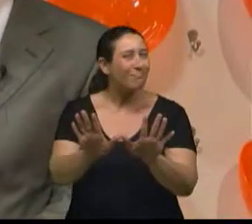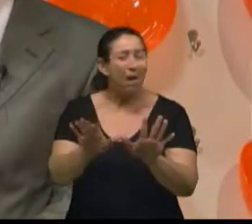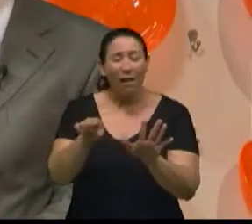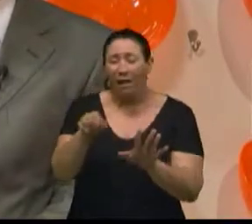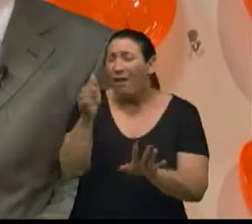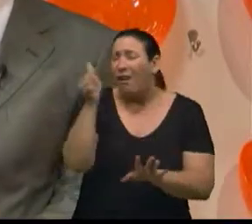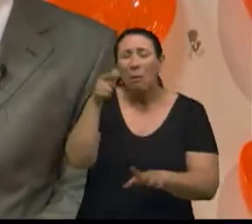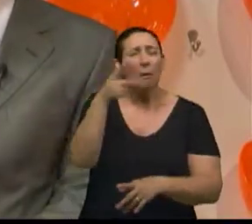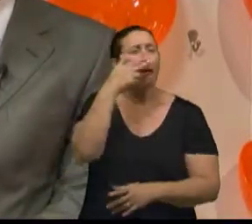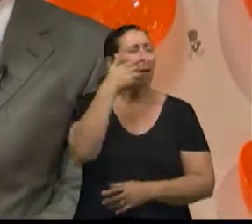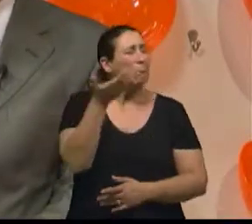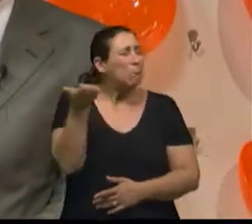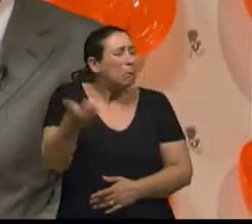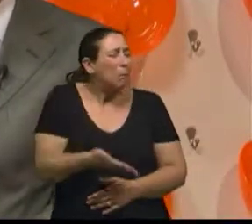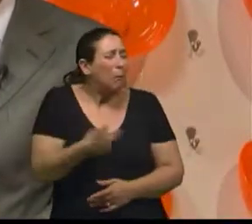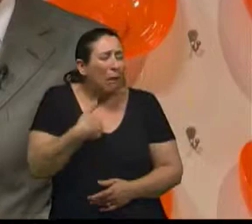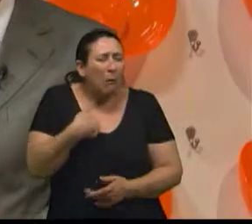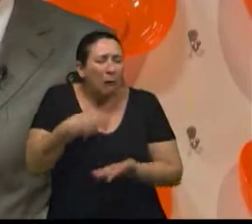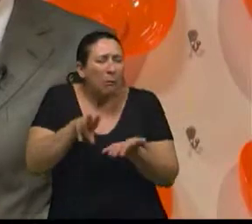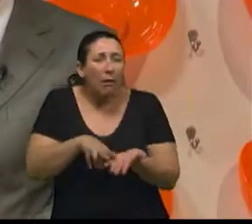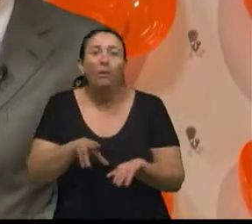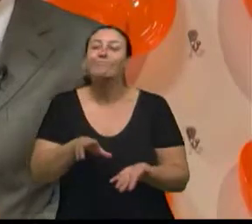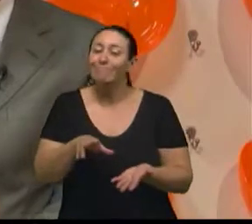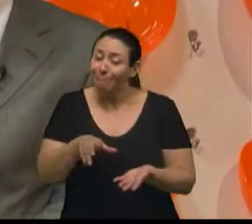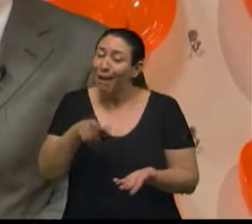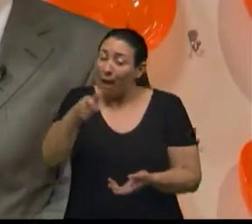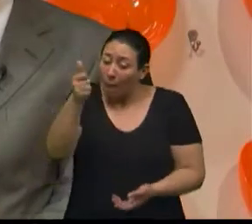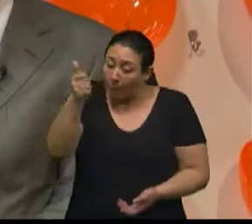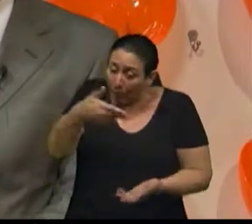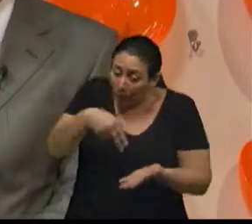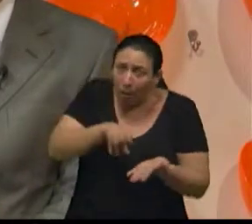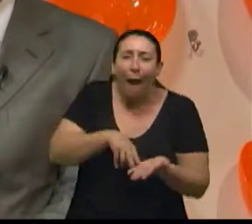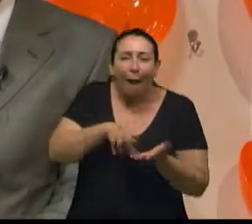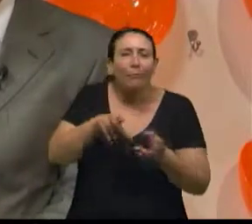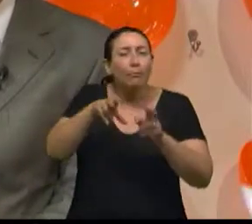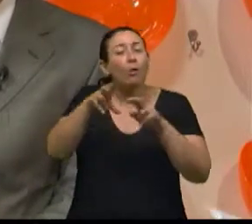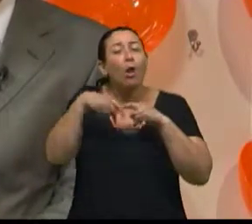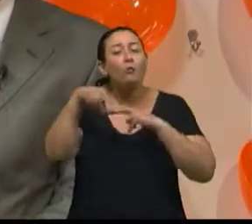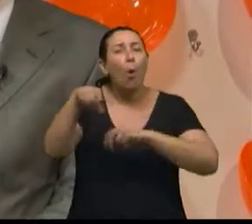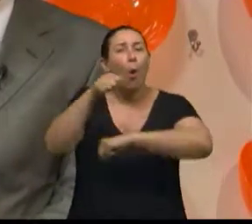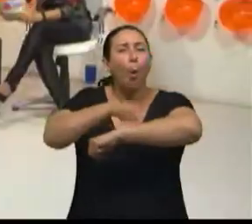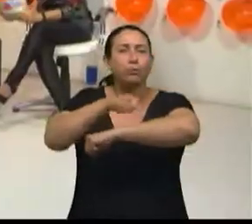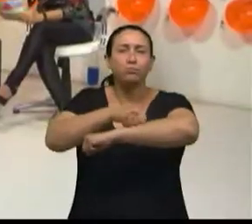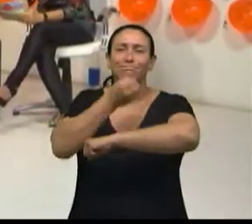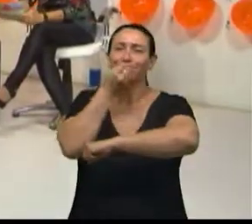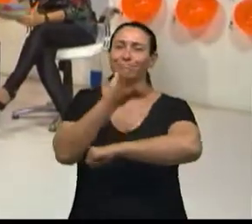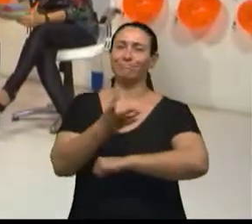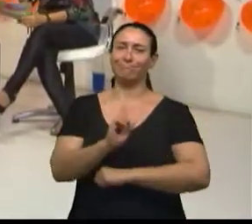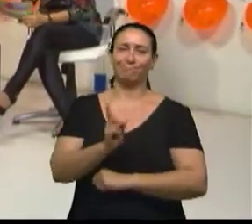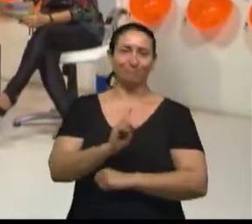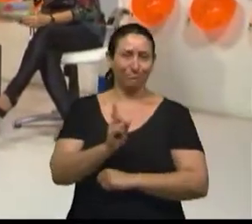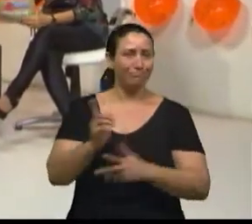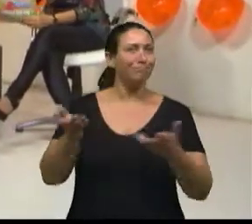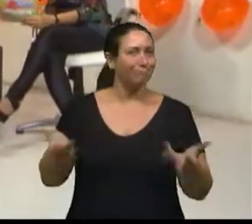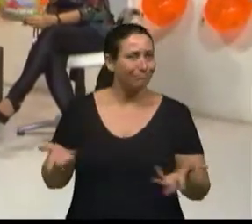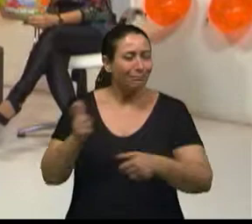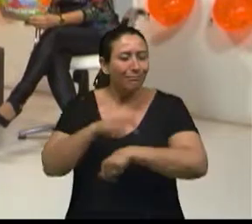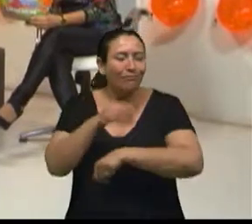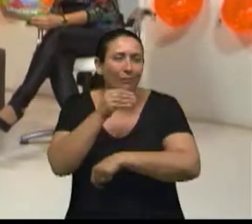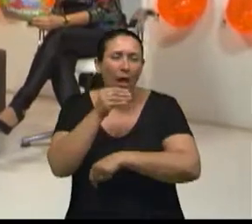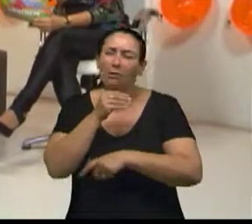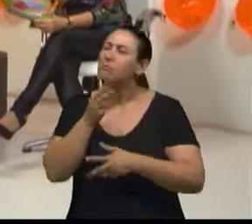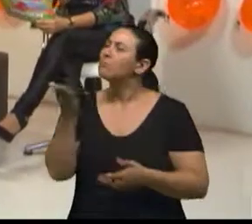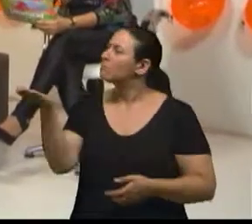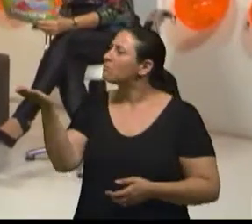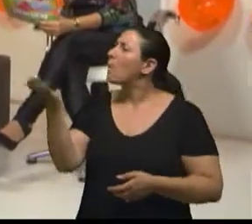das vezes, a fratura e o tipo e gravidade da fratura. E por que é tão séria a fratura no